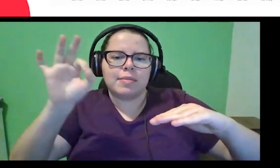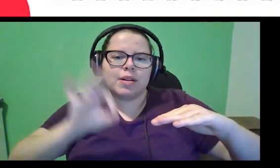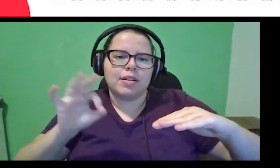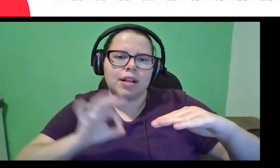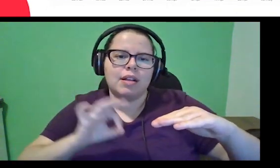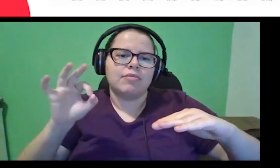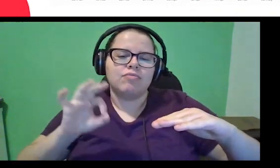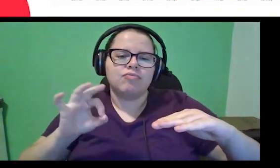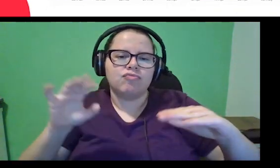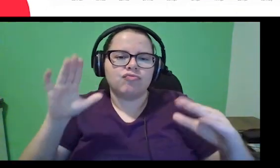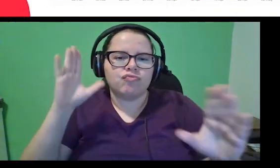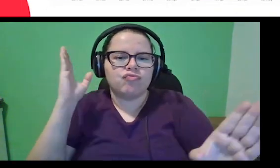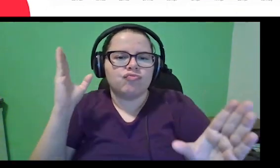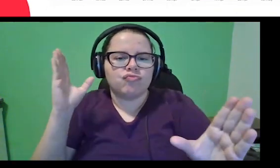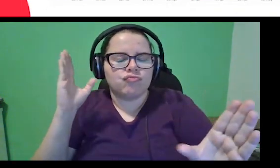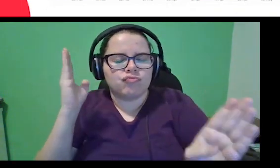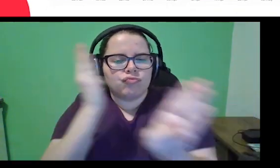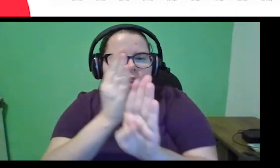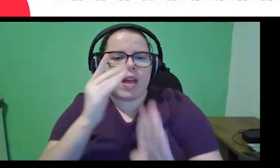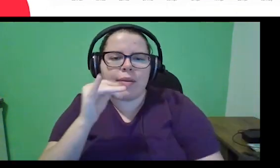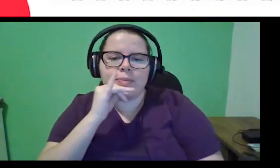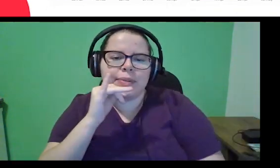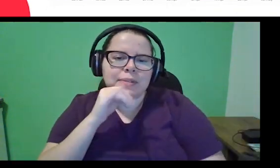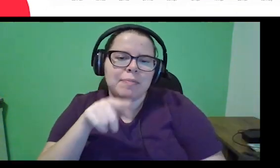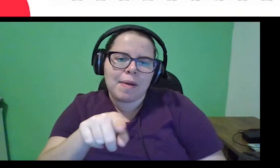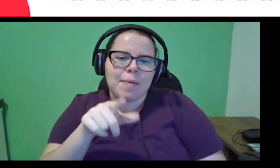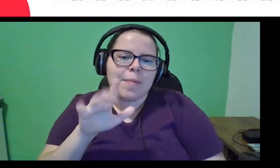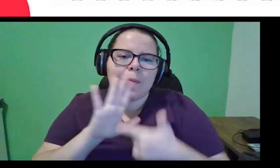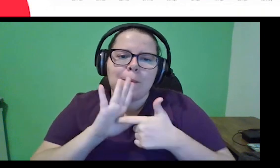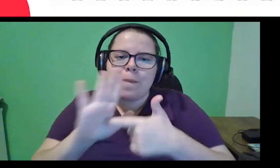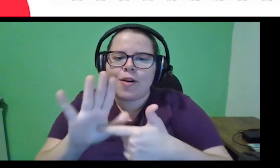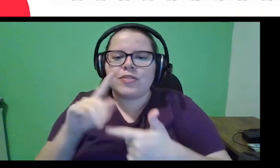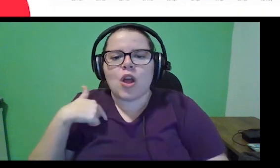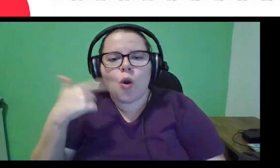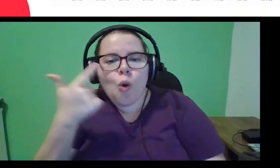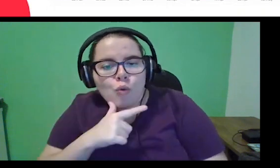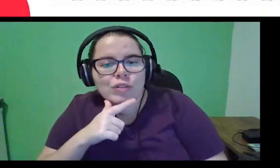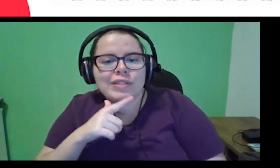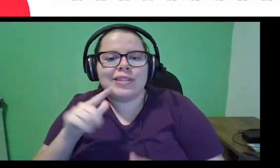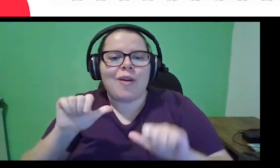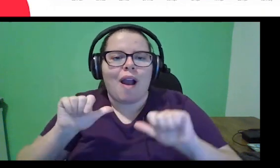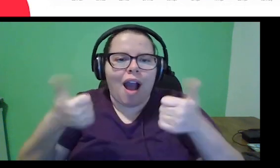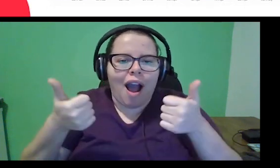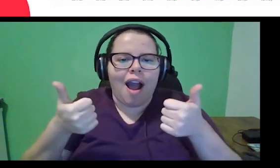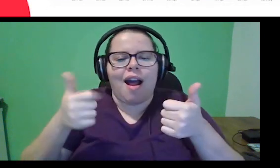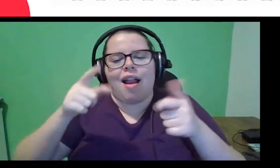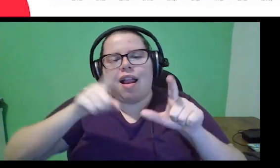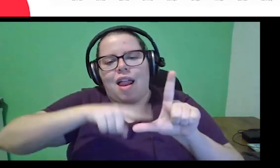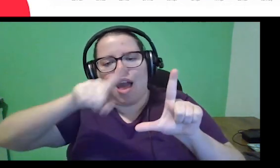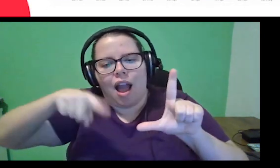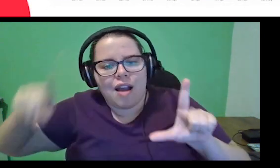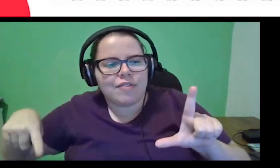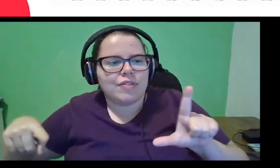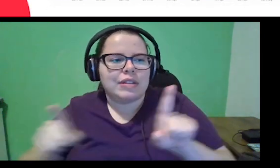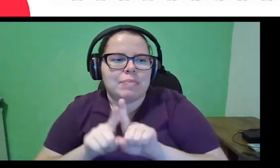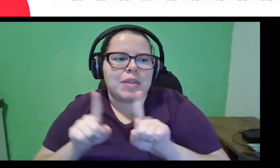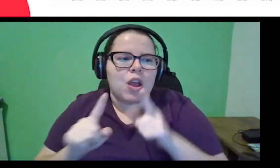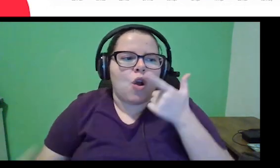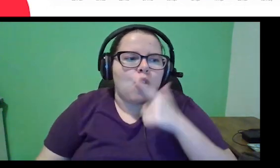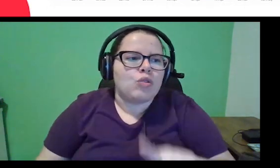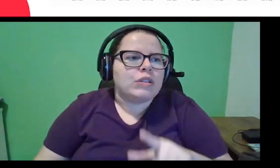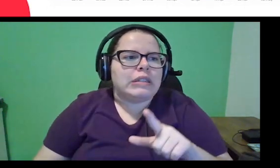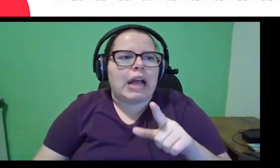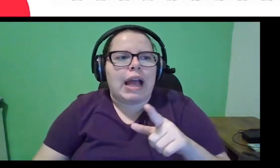probabilidade, né, ou seja, aqui está dizendo que eu consigo ativar algo nesse gráfico aqui, né, eu consigo colocar